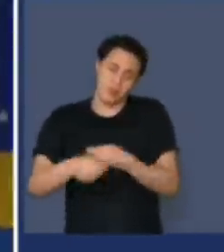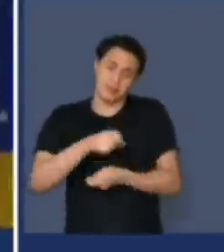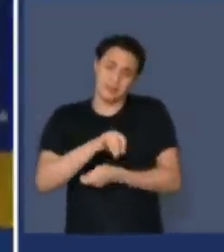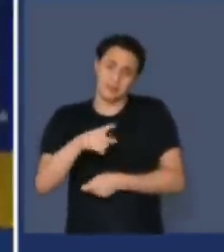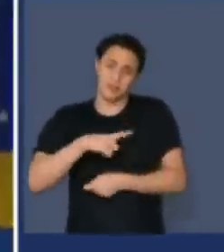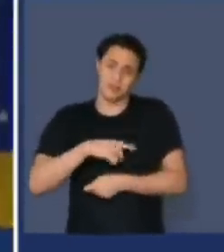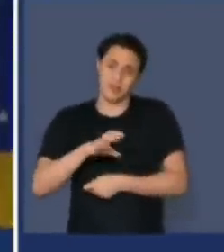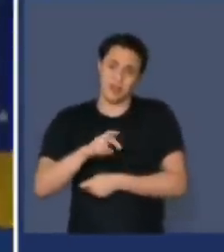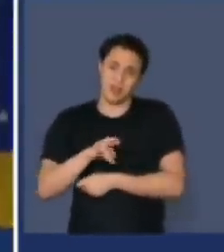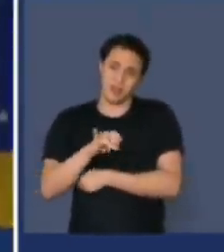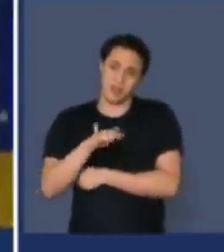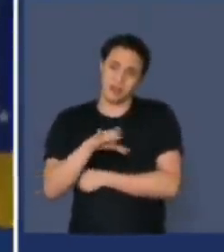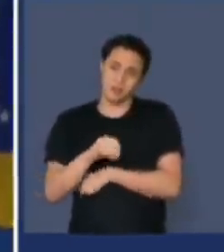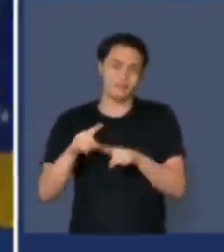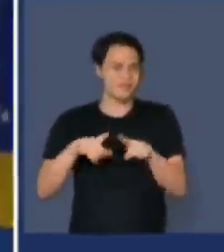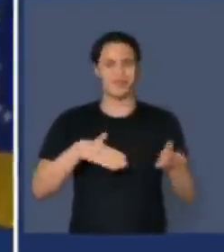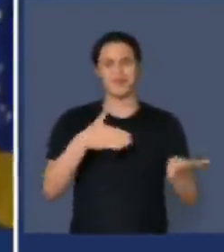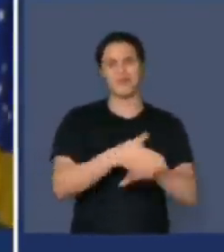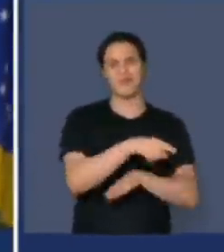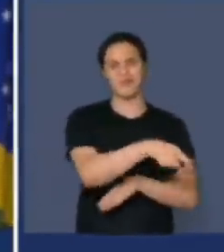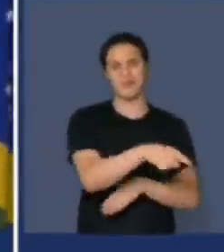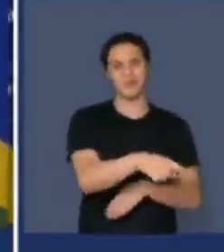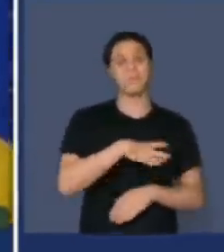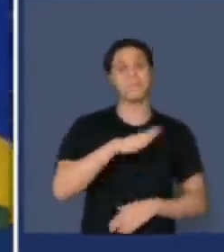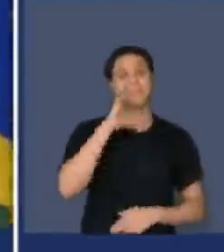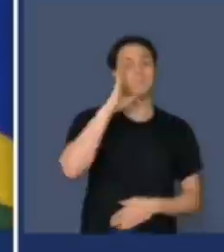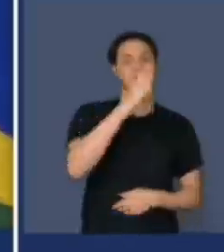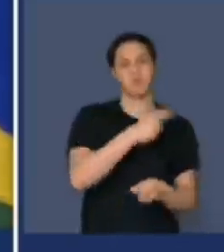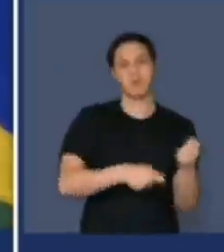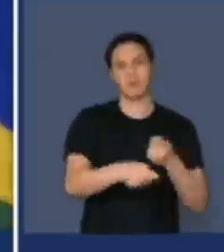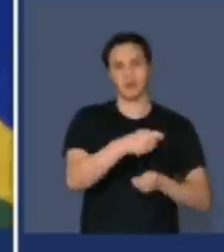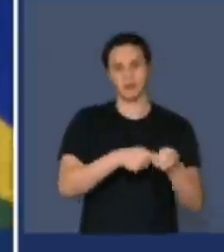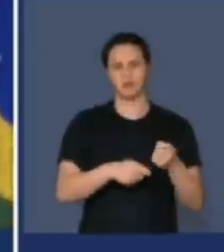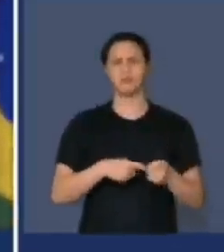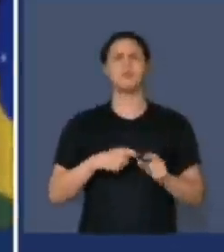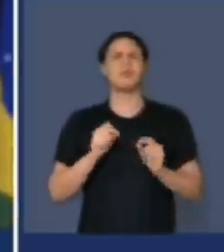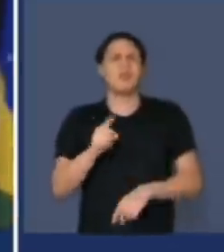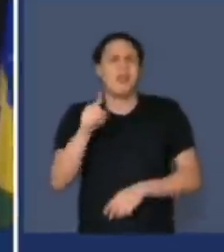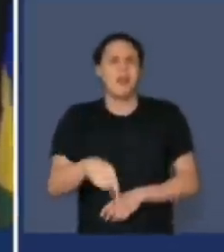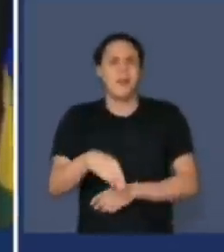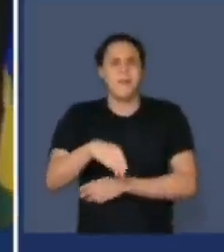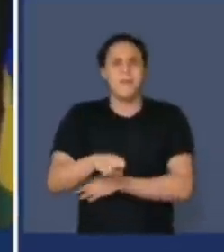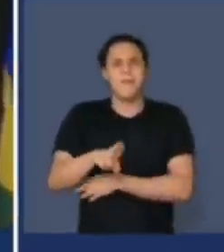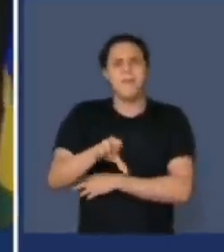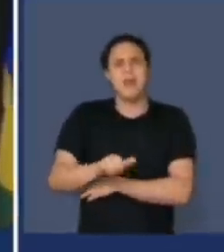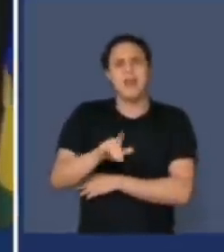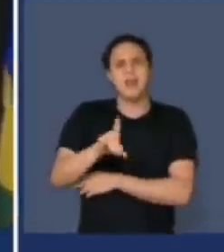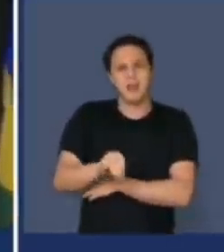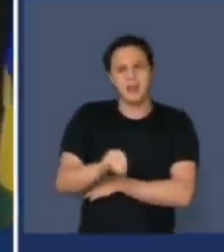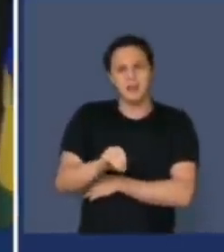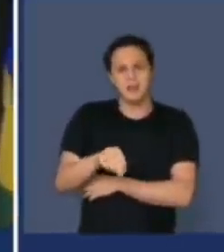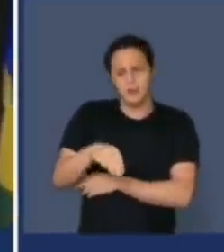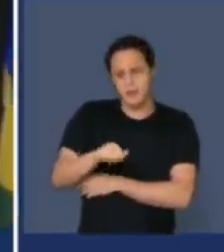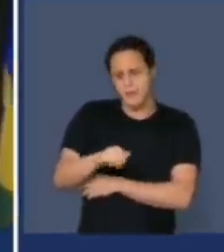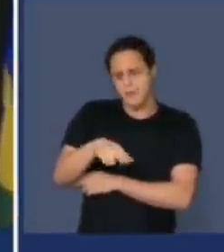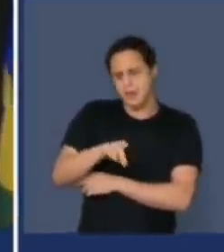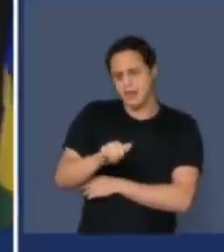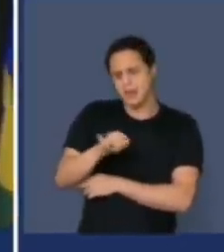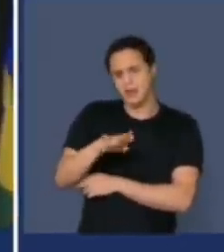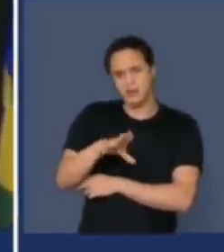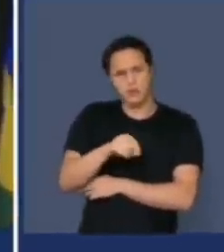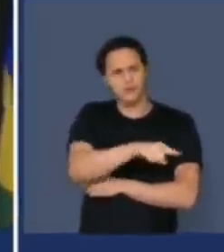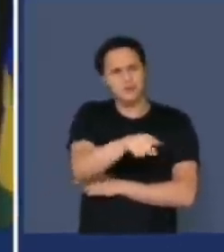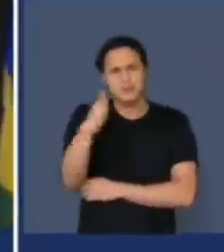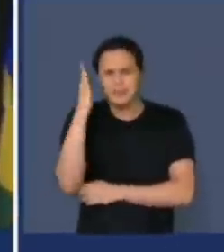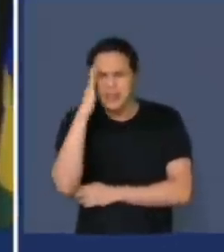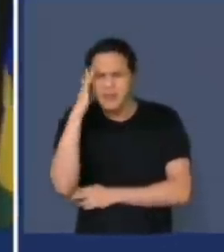crédito, mas elas não entram no mercado mandatório. O que seria esse mercado mandatório para que as pessoas que estão nos assistindo, os deputados também